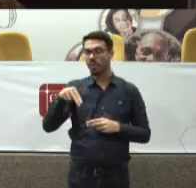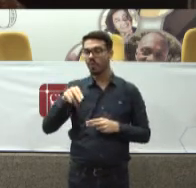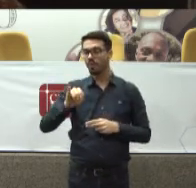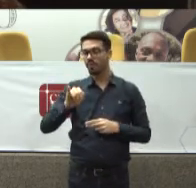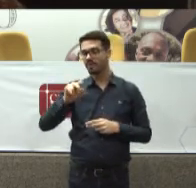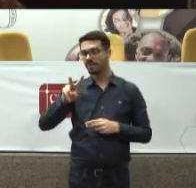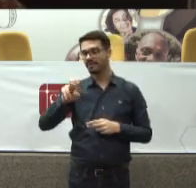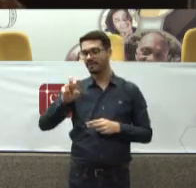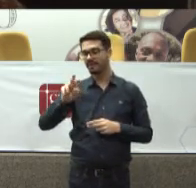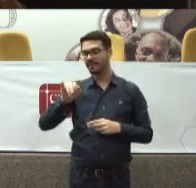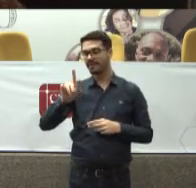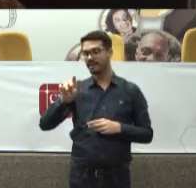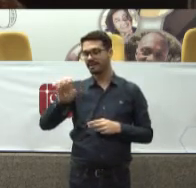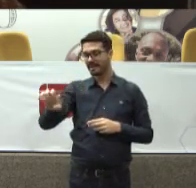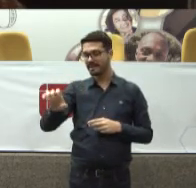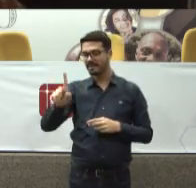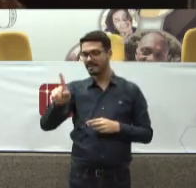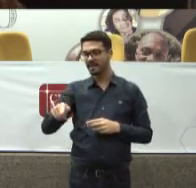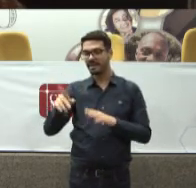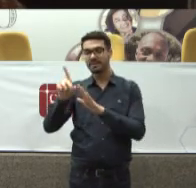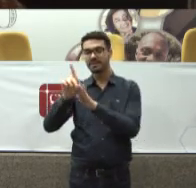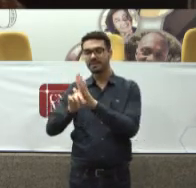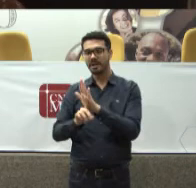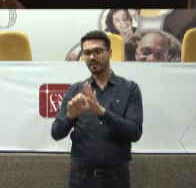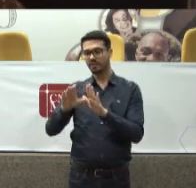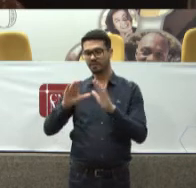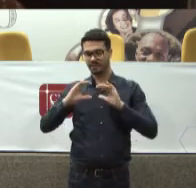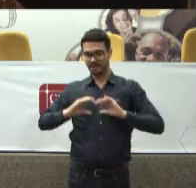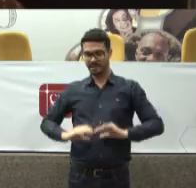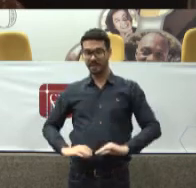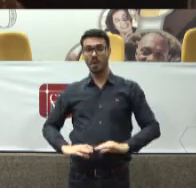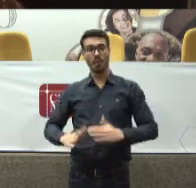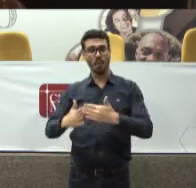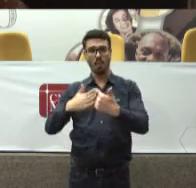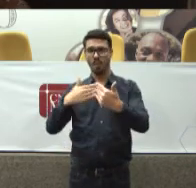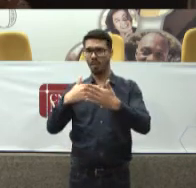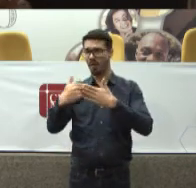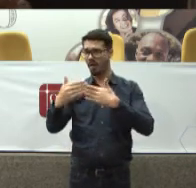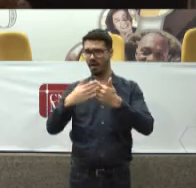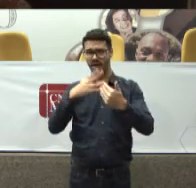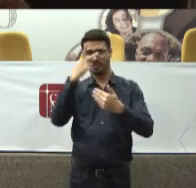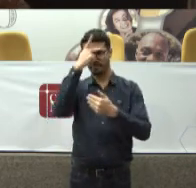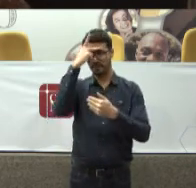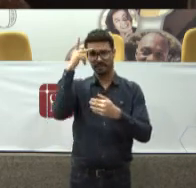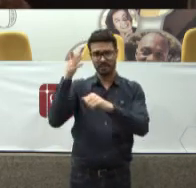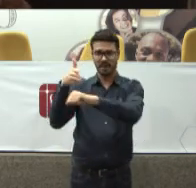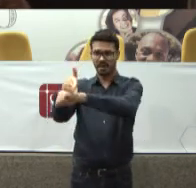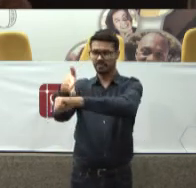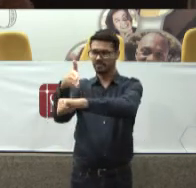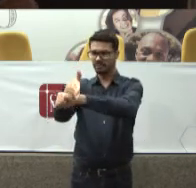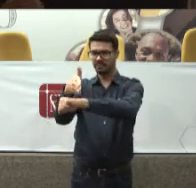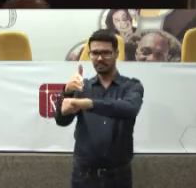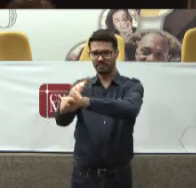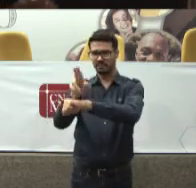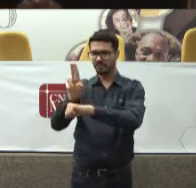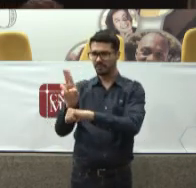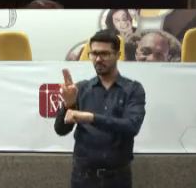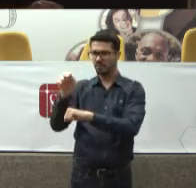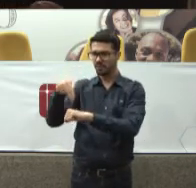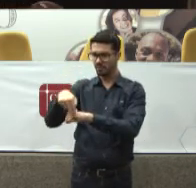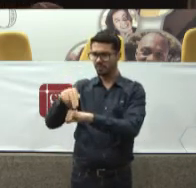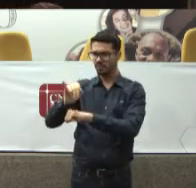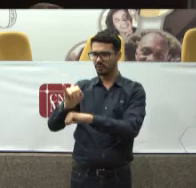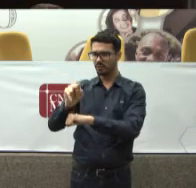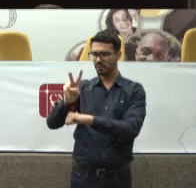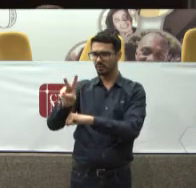cidadão É um direito De qualquer um De nós Em qualquer ponto No país De acesso Aquilo que é O